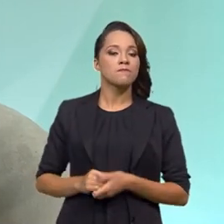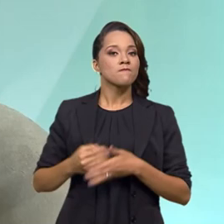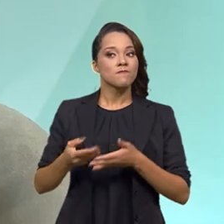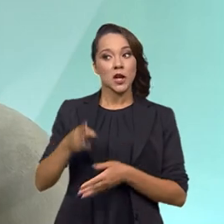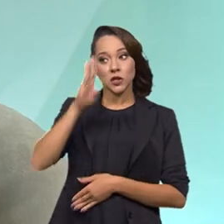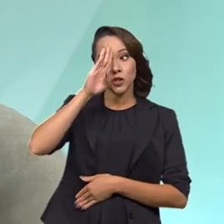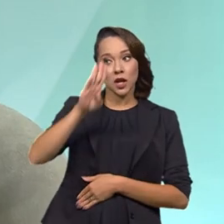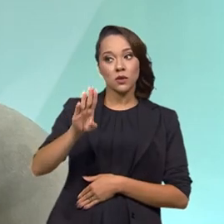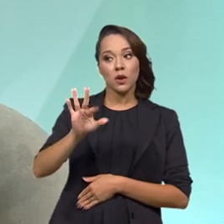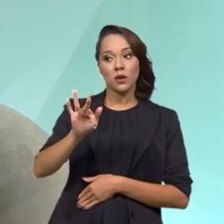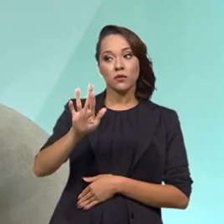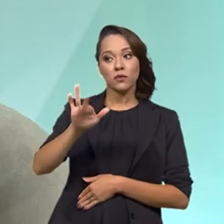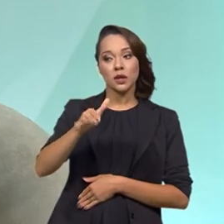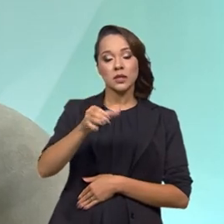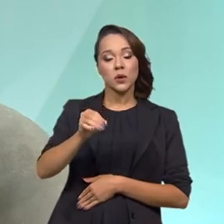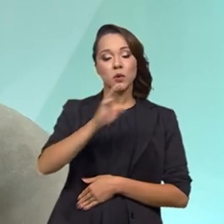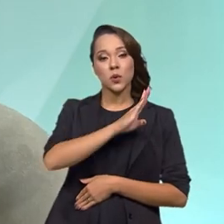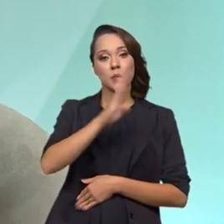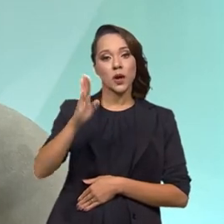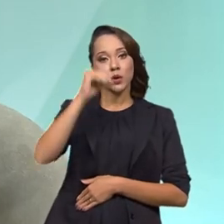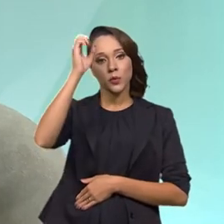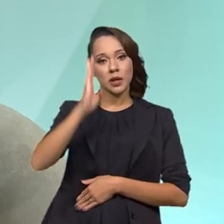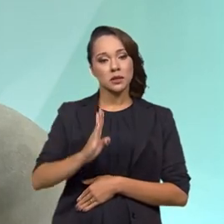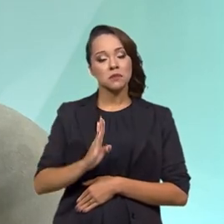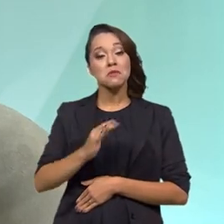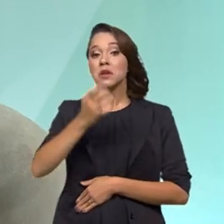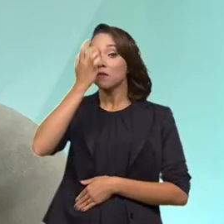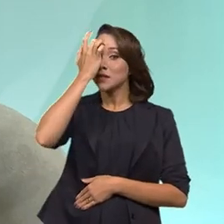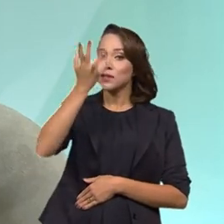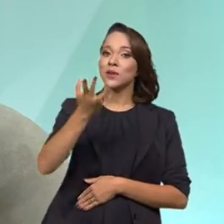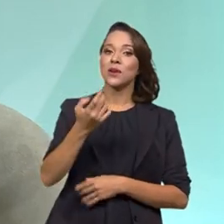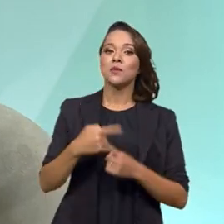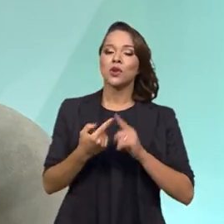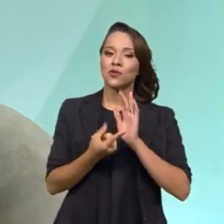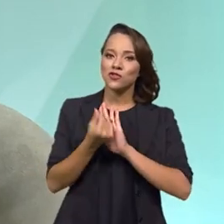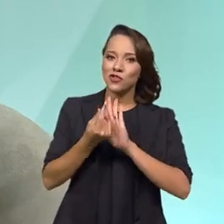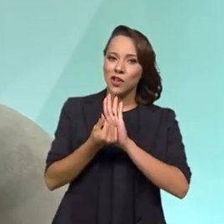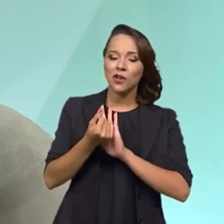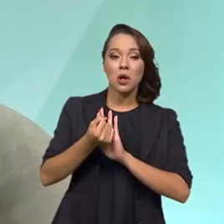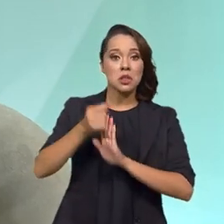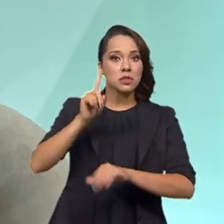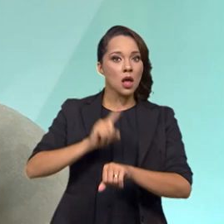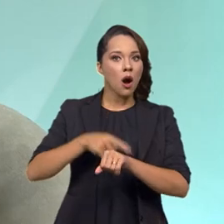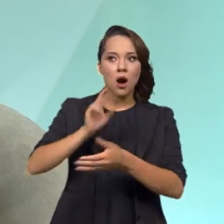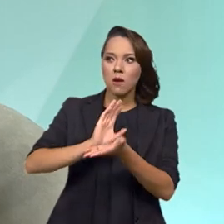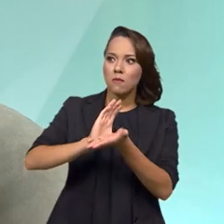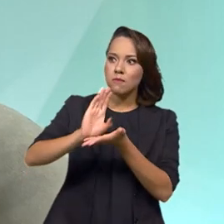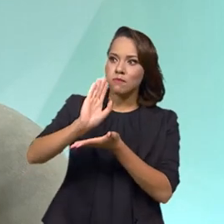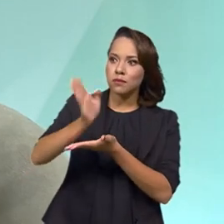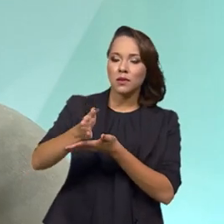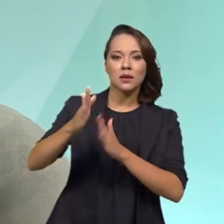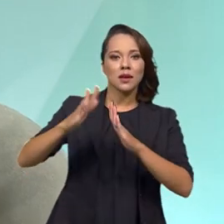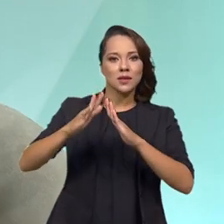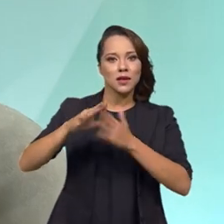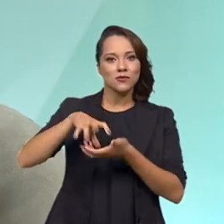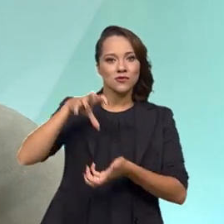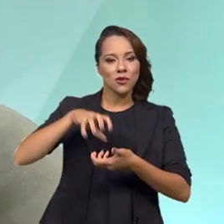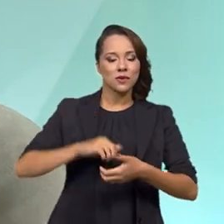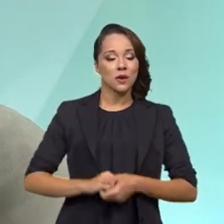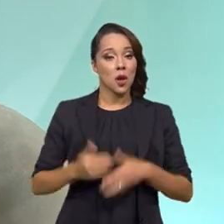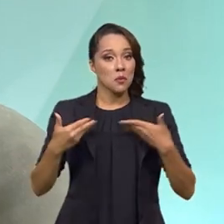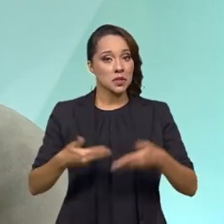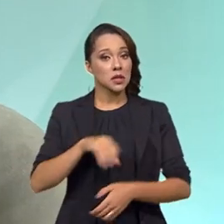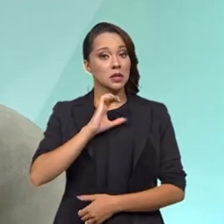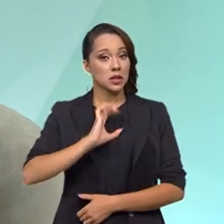direta com a Fundação Banco do Brasil, o que facilitou muito porque o recurso chegou imediatamente a essas entidades. O Ministério da